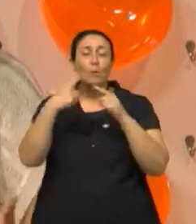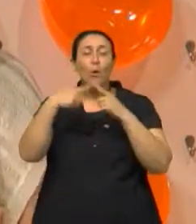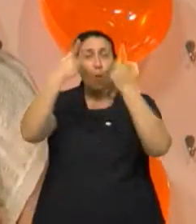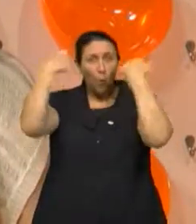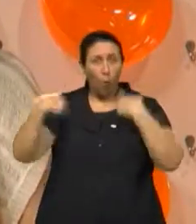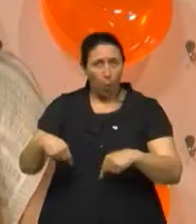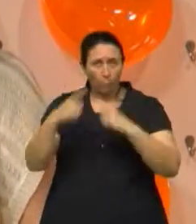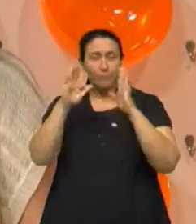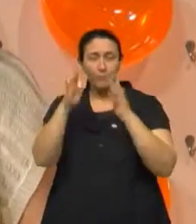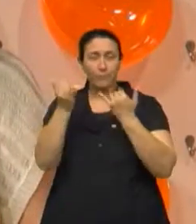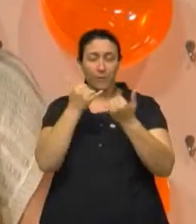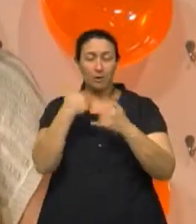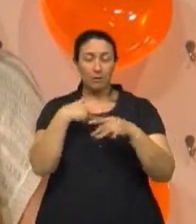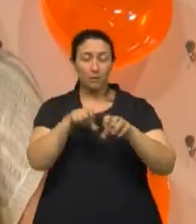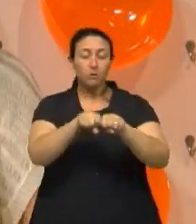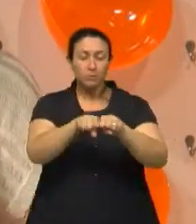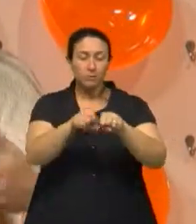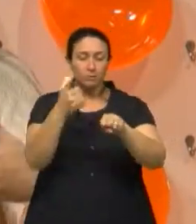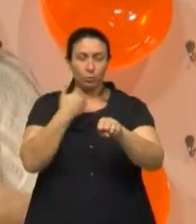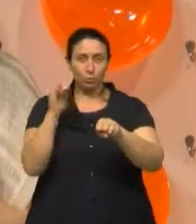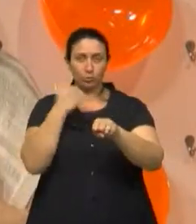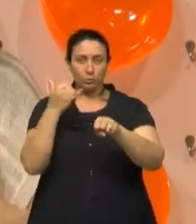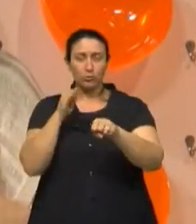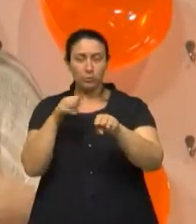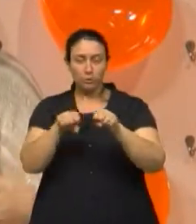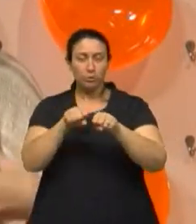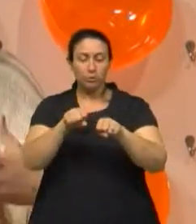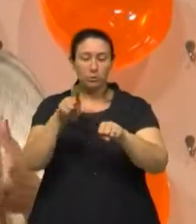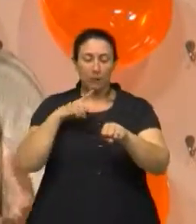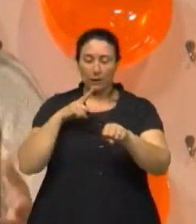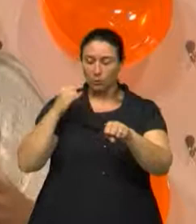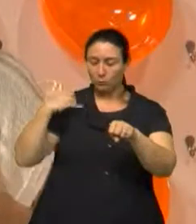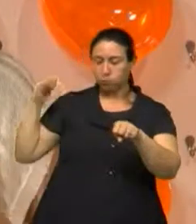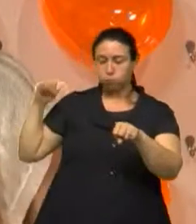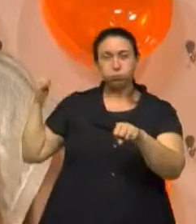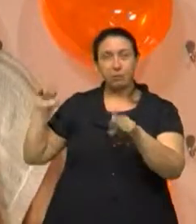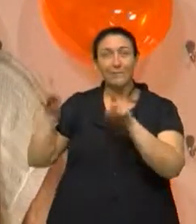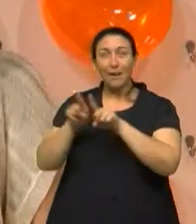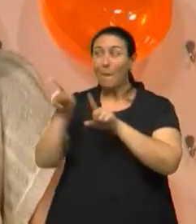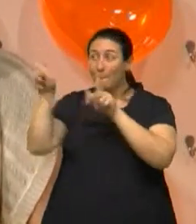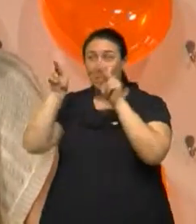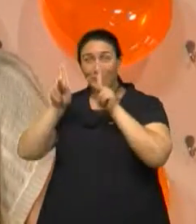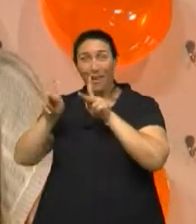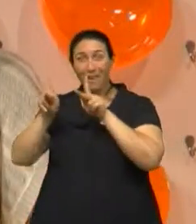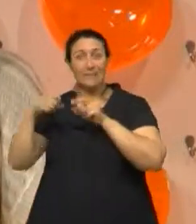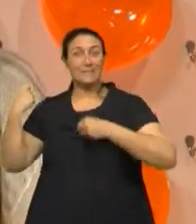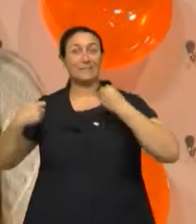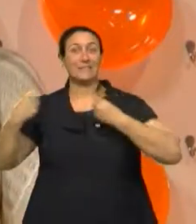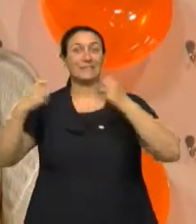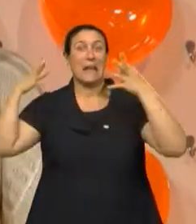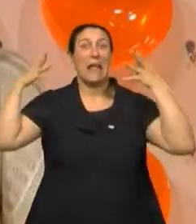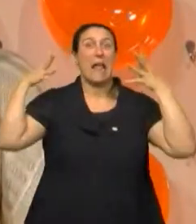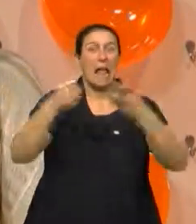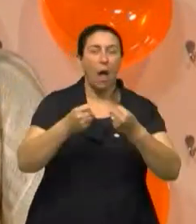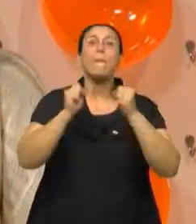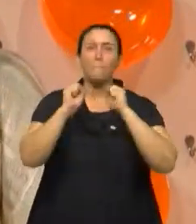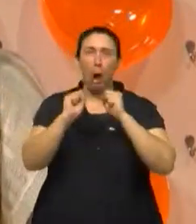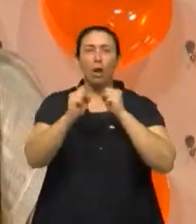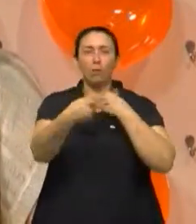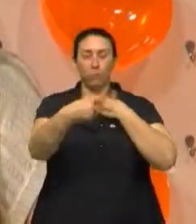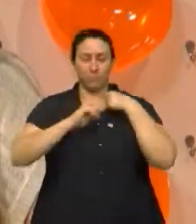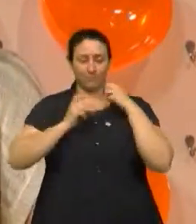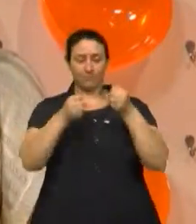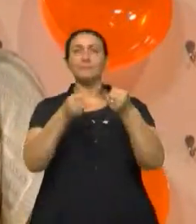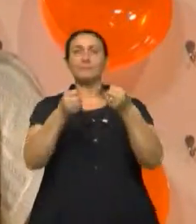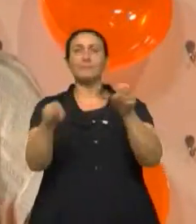a vítima que sofreu choque, ela vai estar conduzindo energia. O socorrista, ele vai se expor àquele